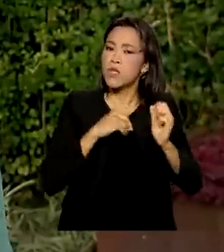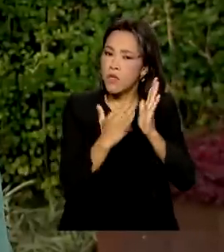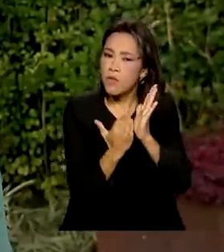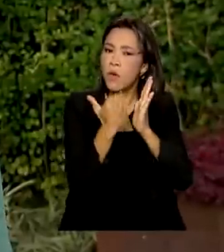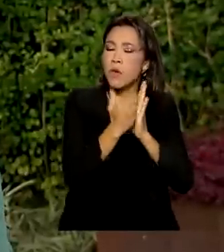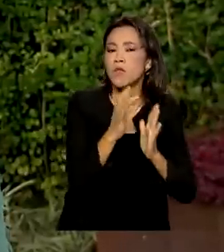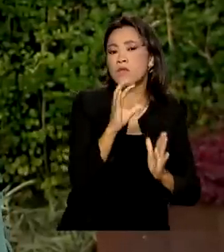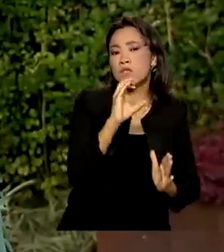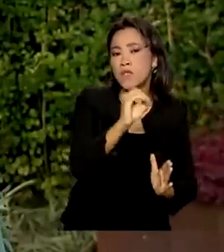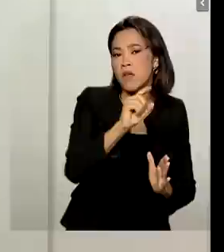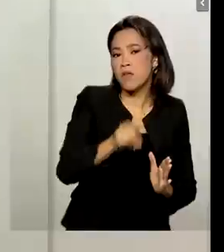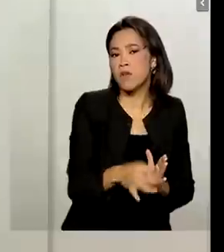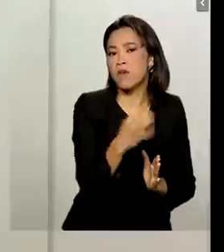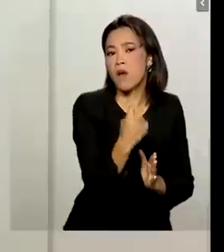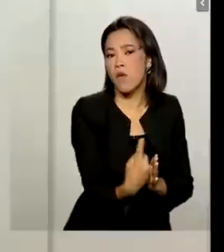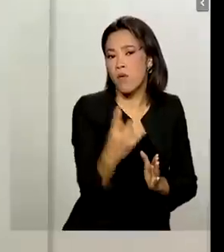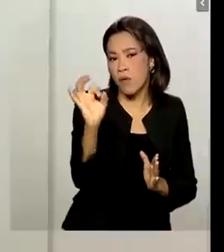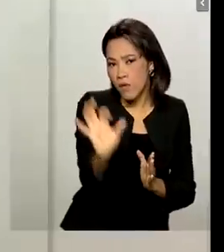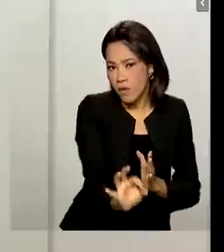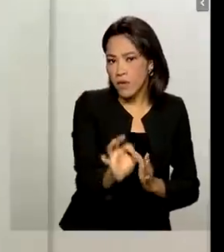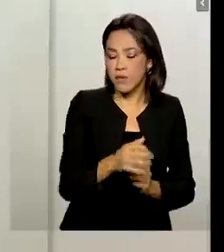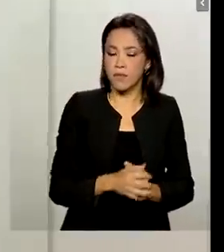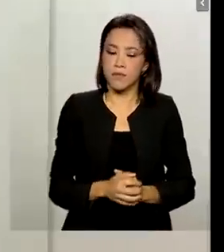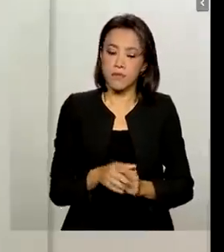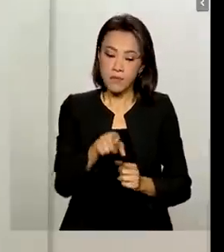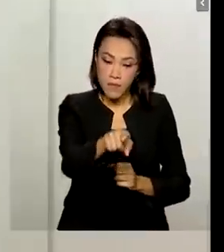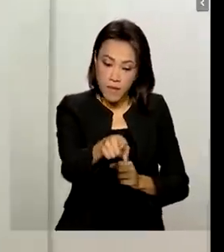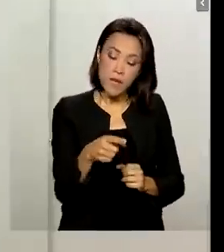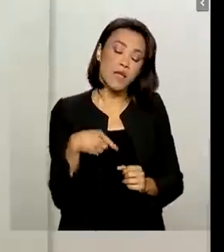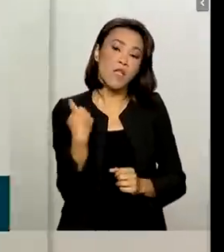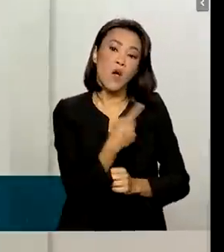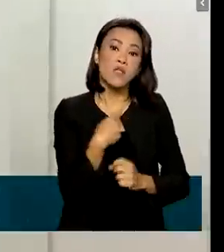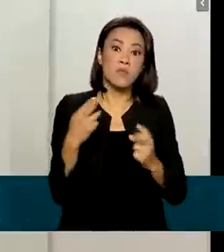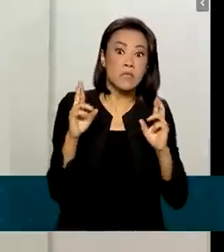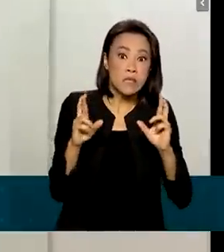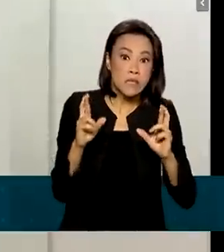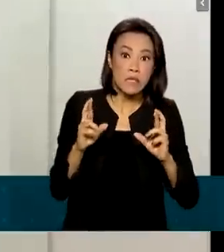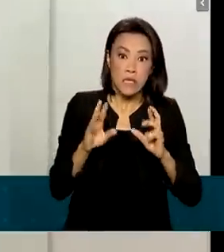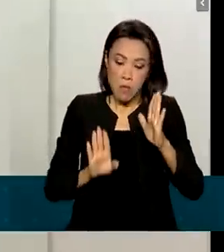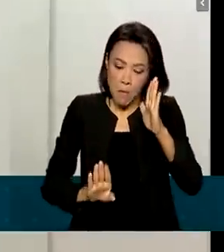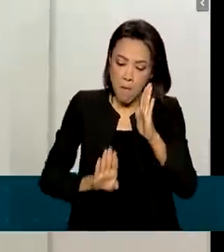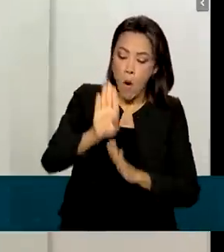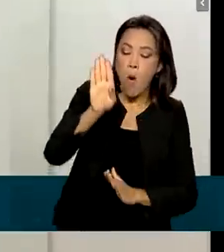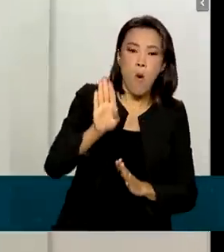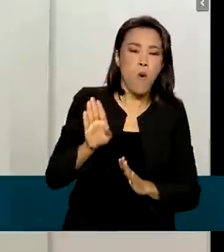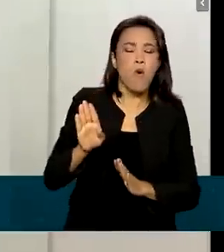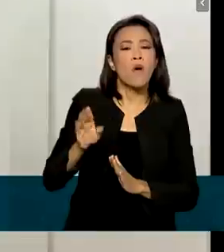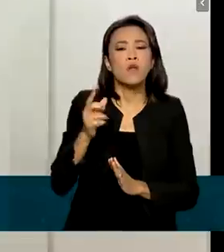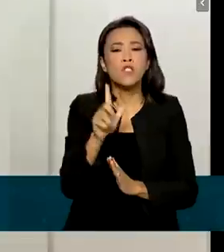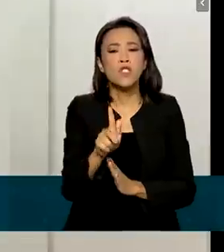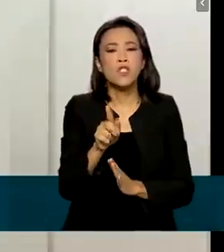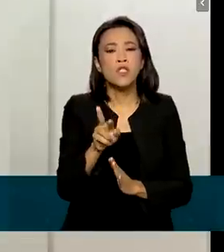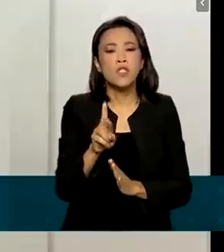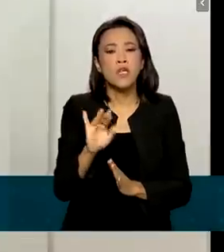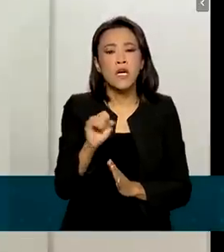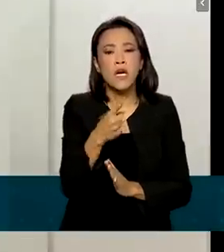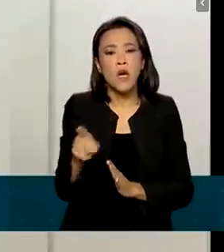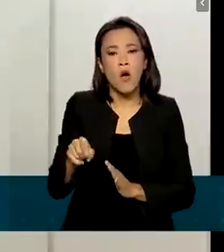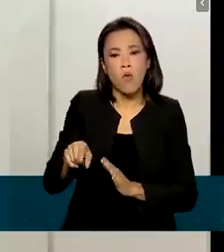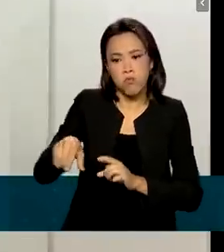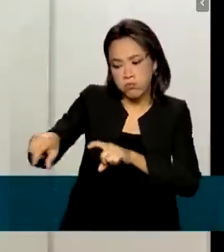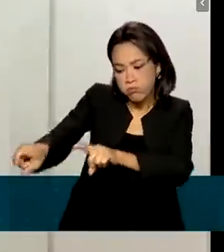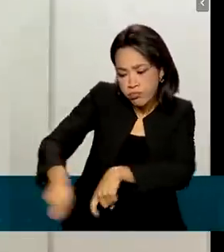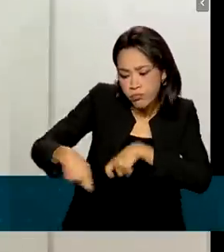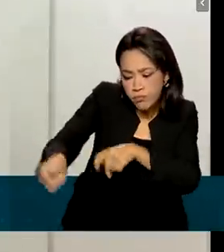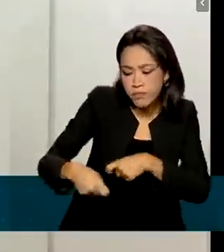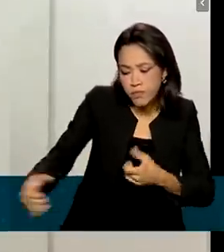,1%. Nós estamos esperando uma safra recorde de grãos que já foi sinalizada tanto pela FONAB quanto